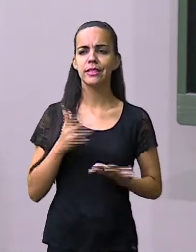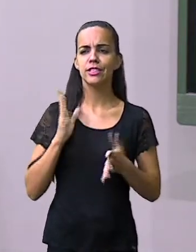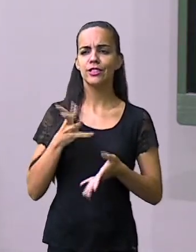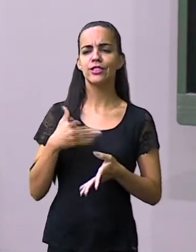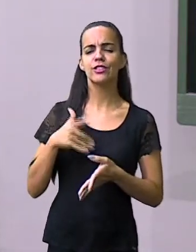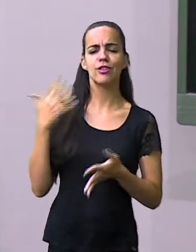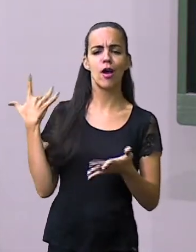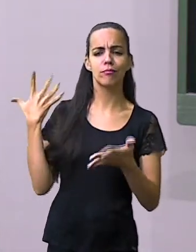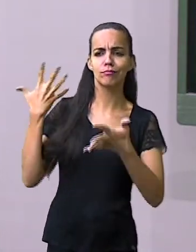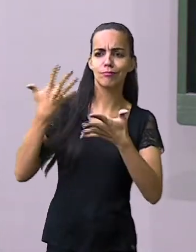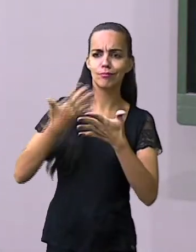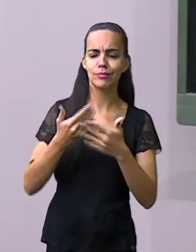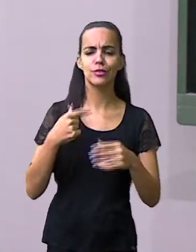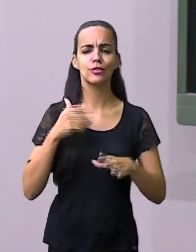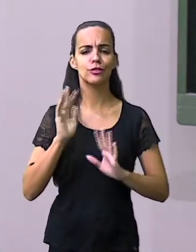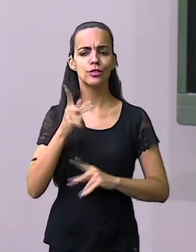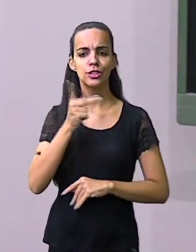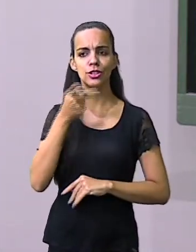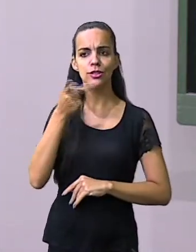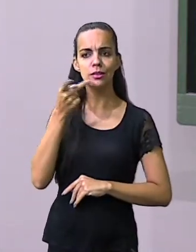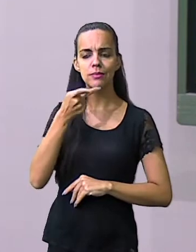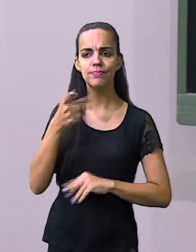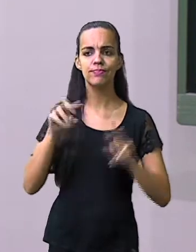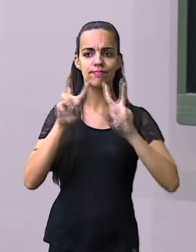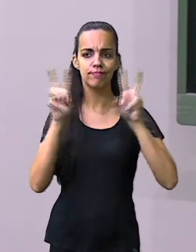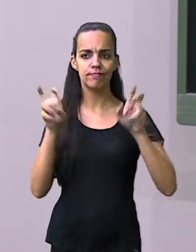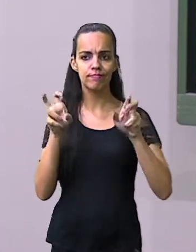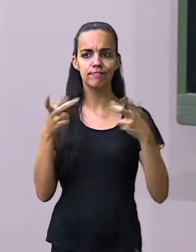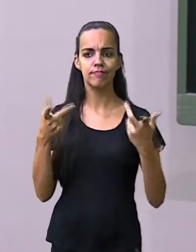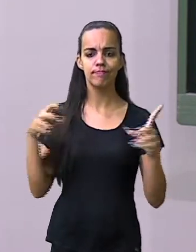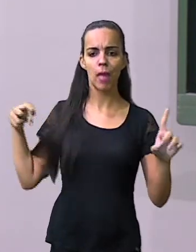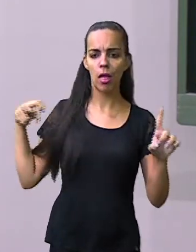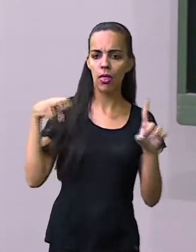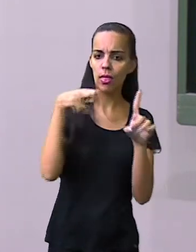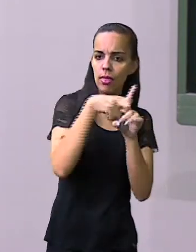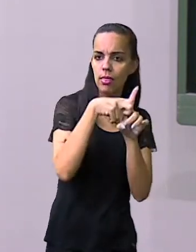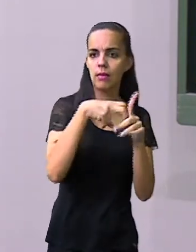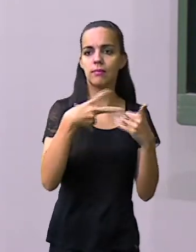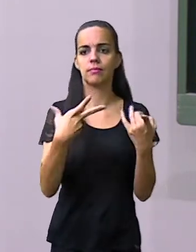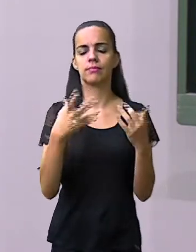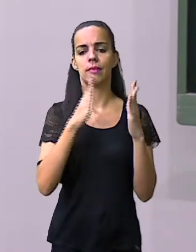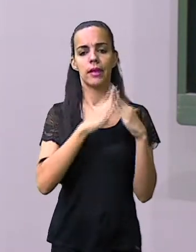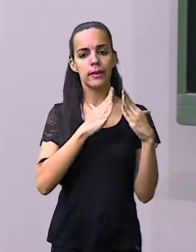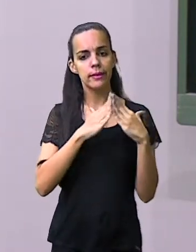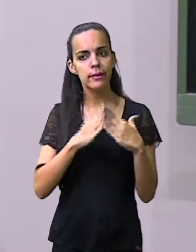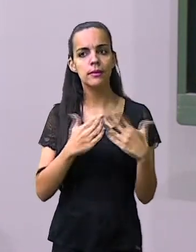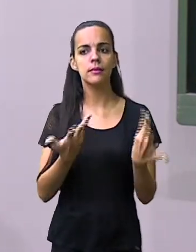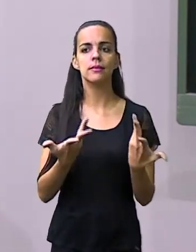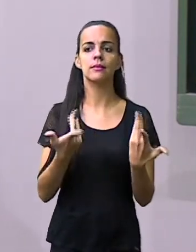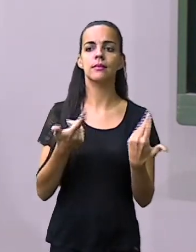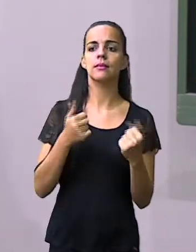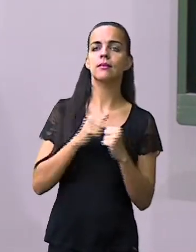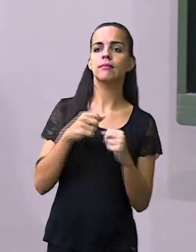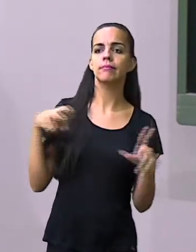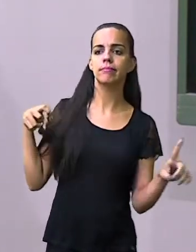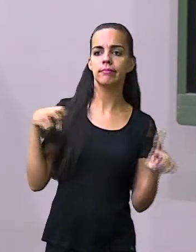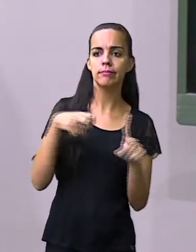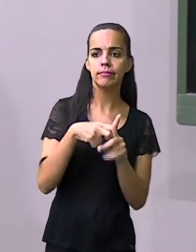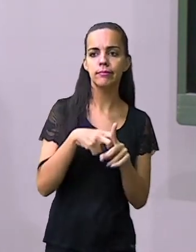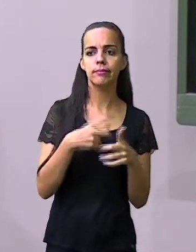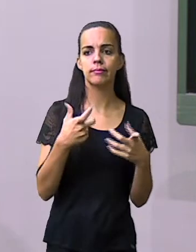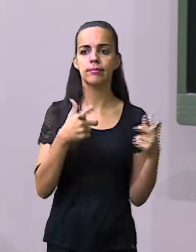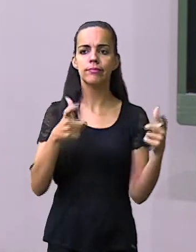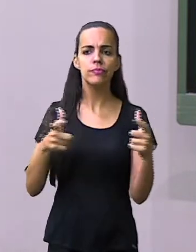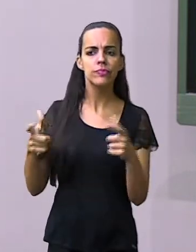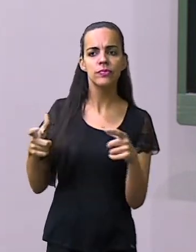anterior, nós falamos sobre acidentes. Acidentes na nossa casa, acidentes aí no trabalho,